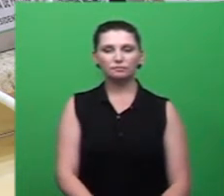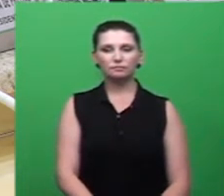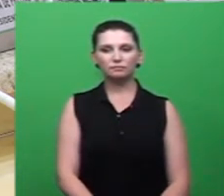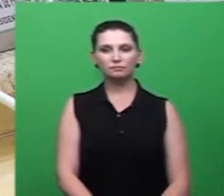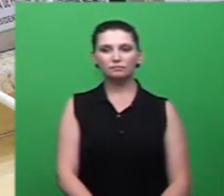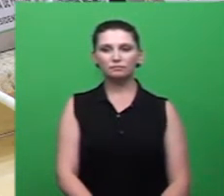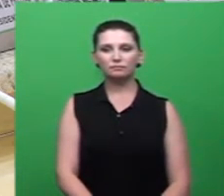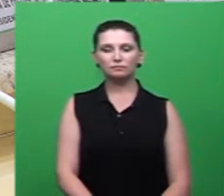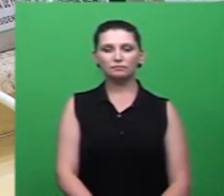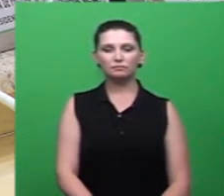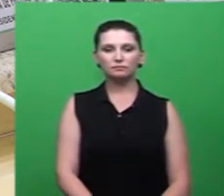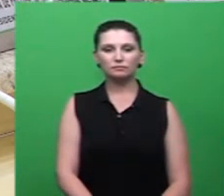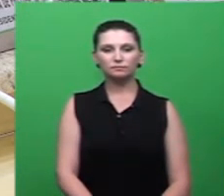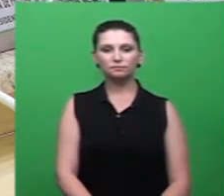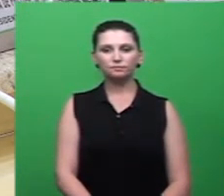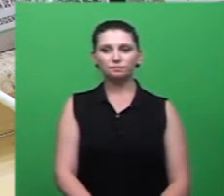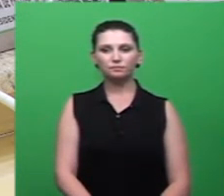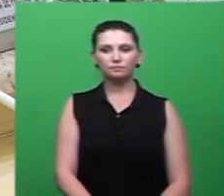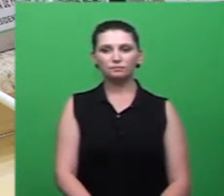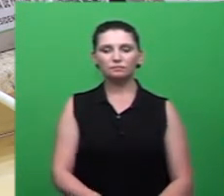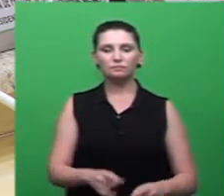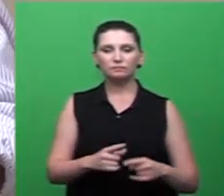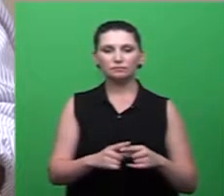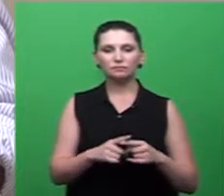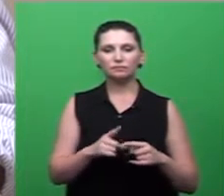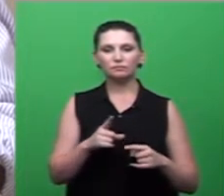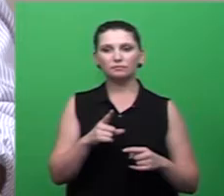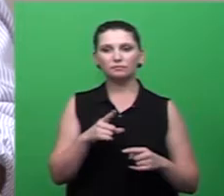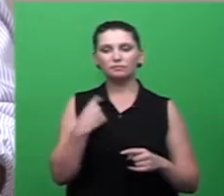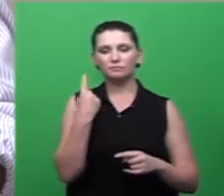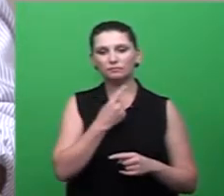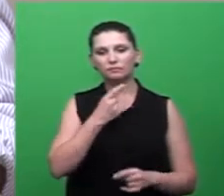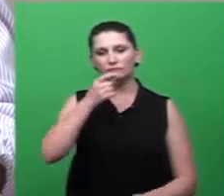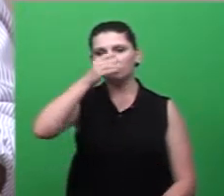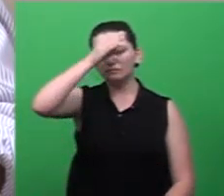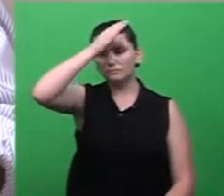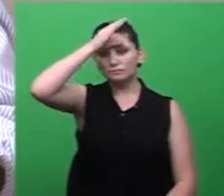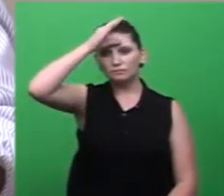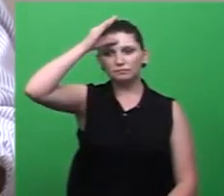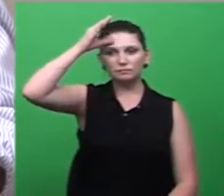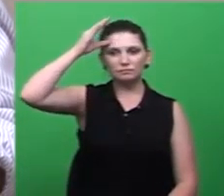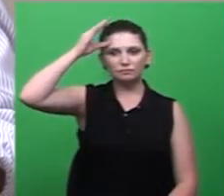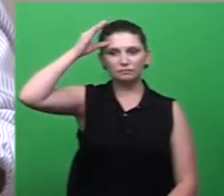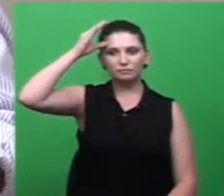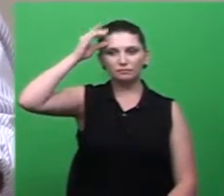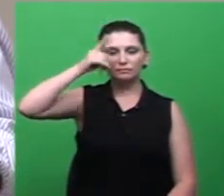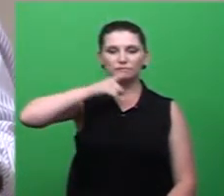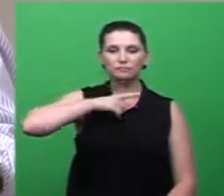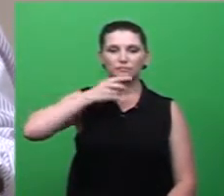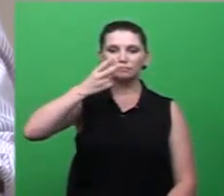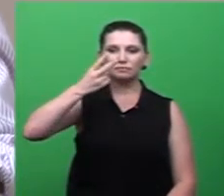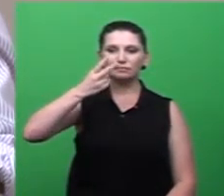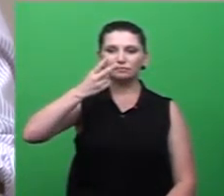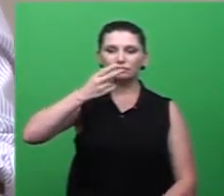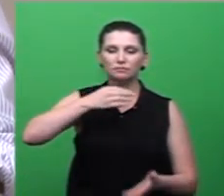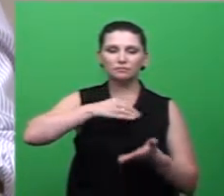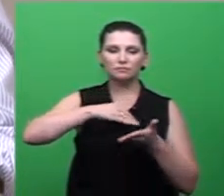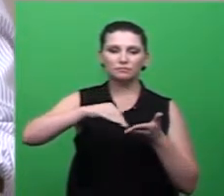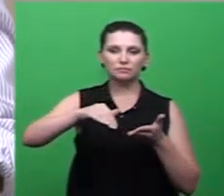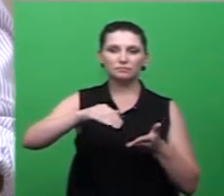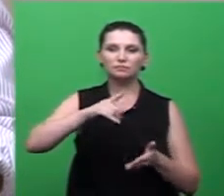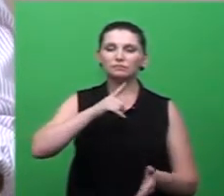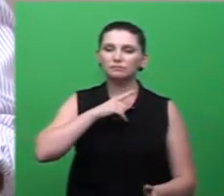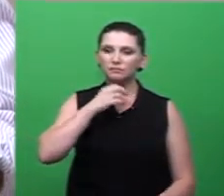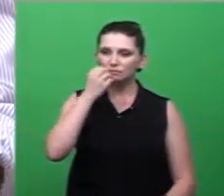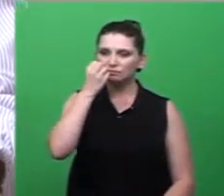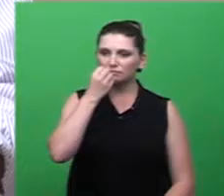e felizmente o município de Criciúma nessas duas secretarias ele está muito bem servido pela